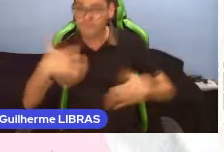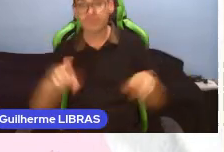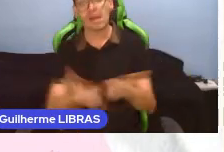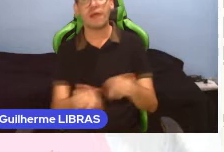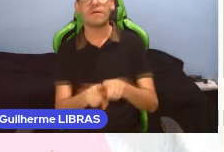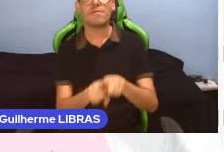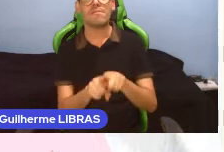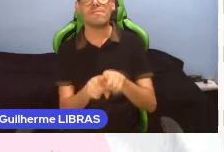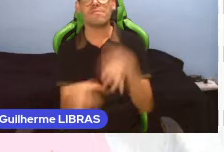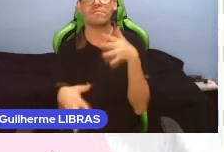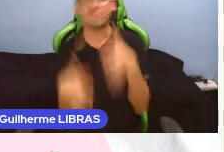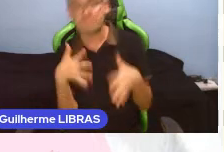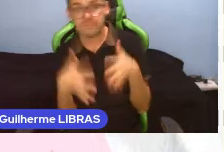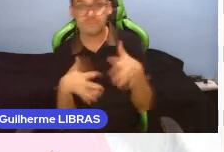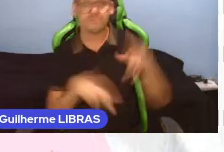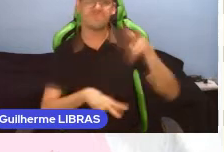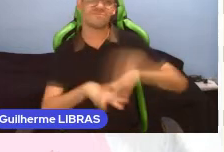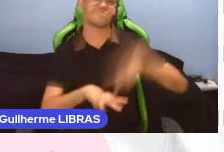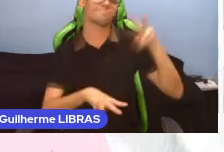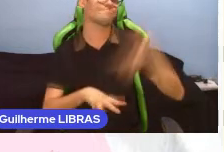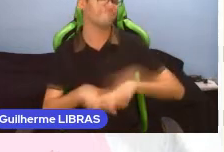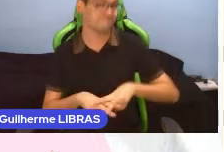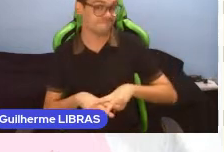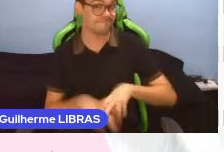robotizada e com problemas de tradução.